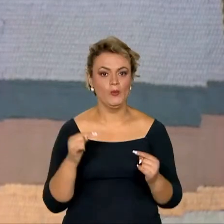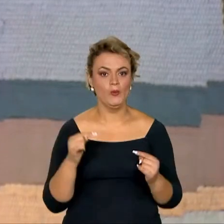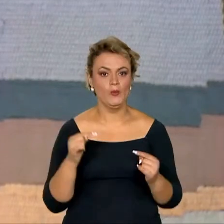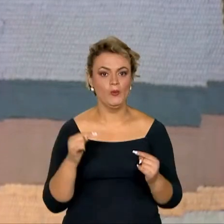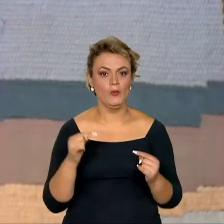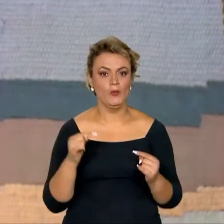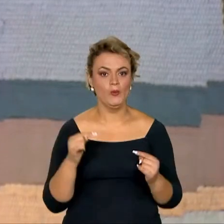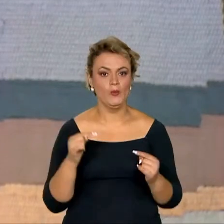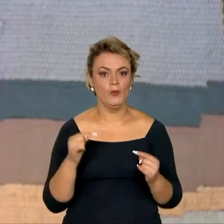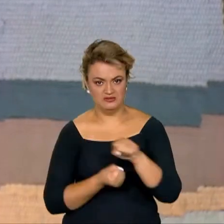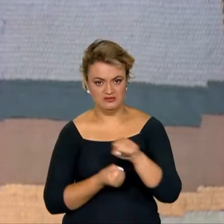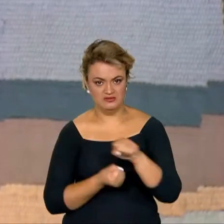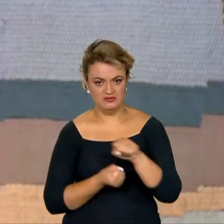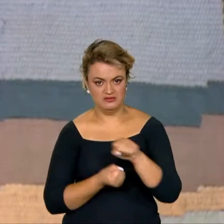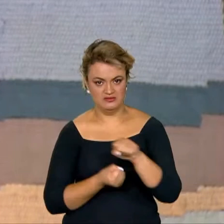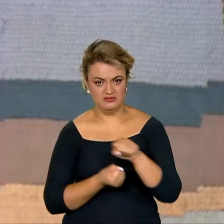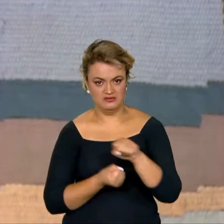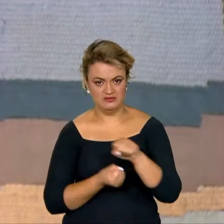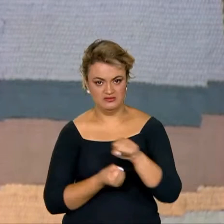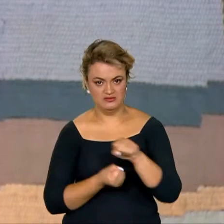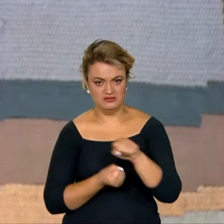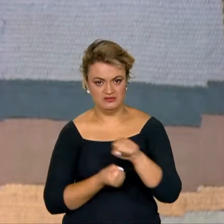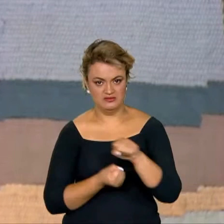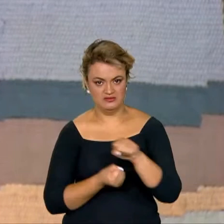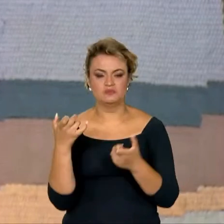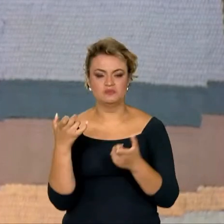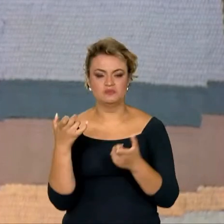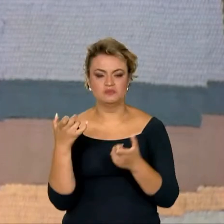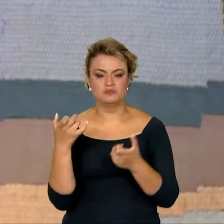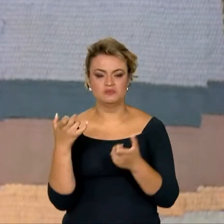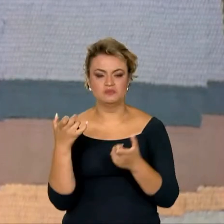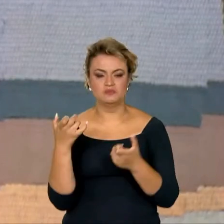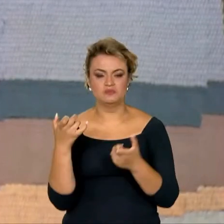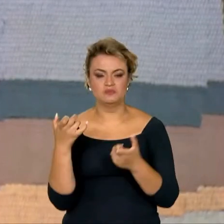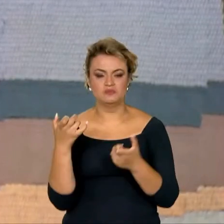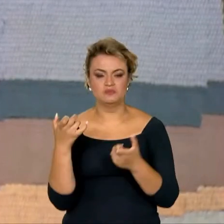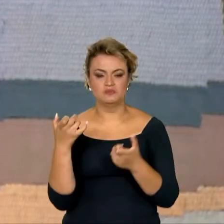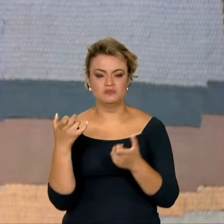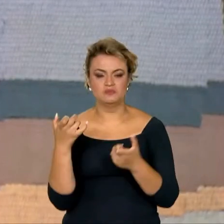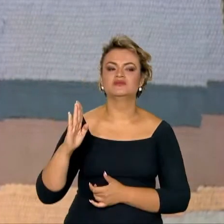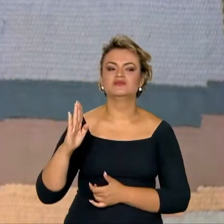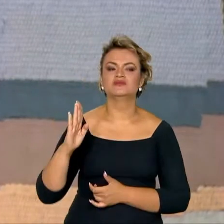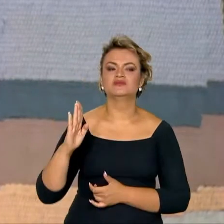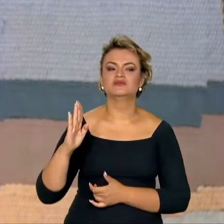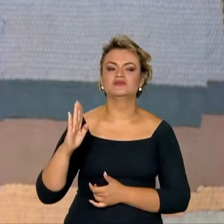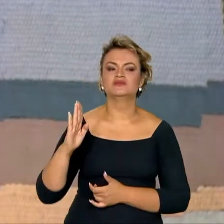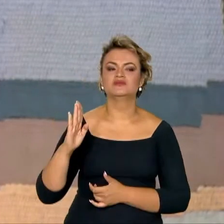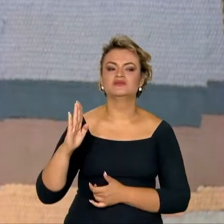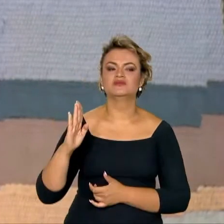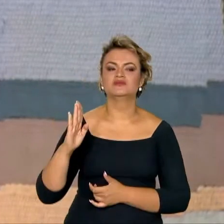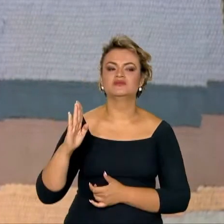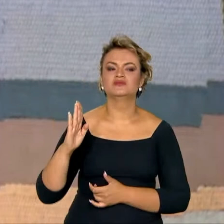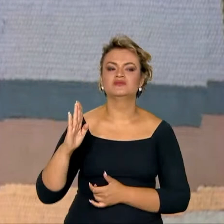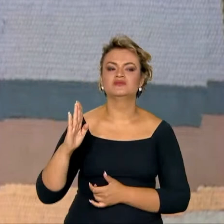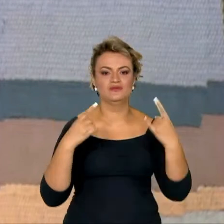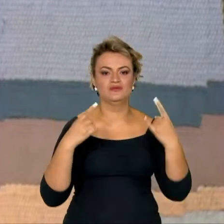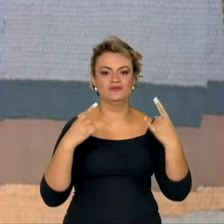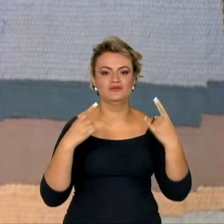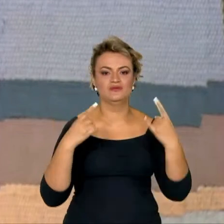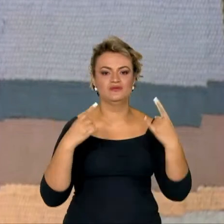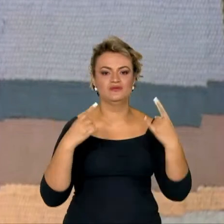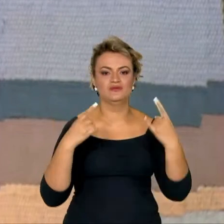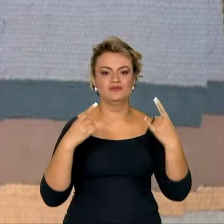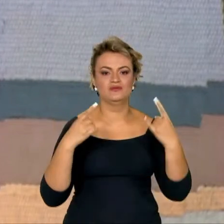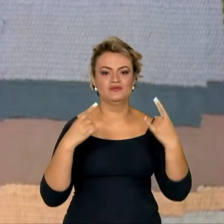sustentabilidade, e eu costumo dizer, o Brasil ainda tem muitos desafios, alguns chamam de problemas,